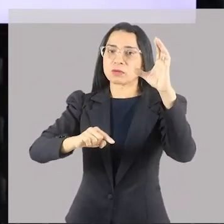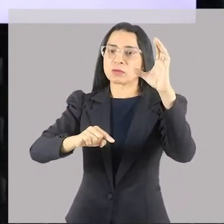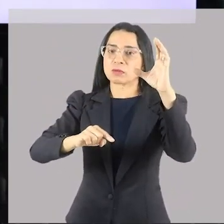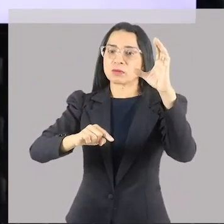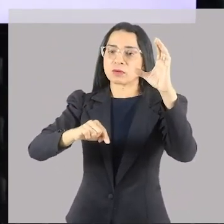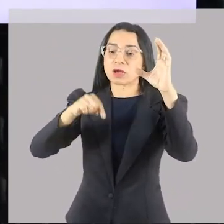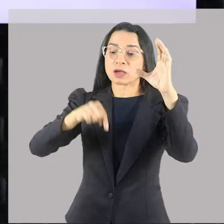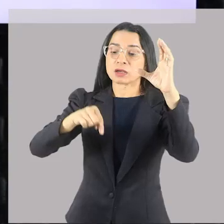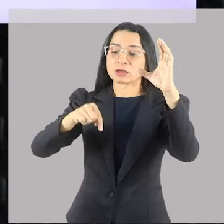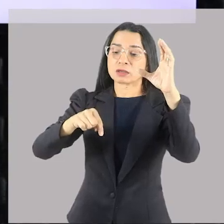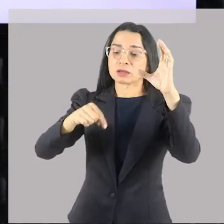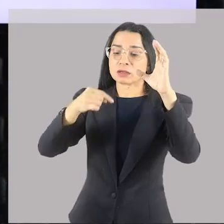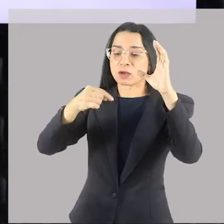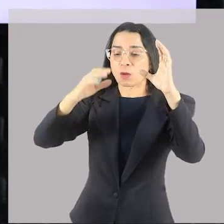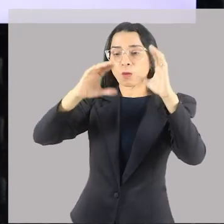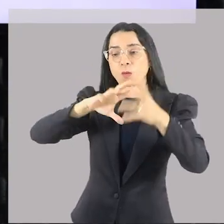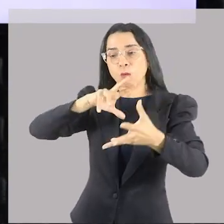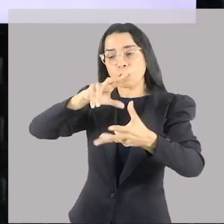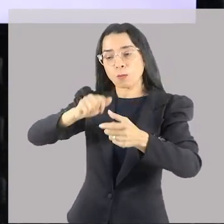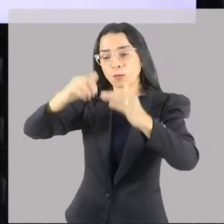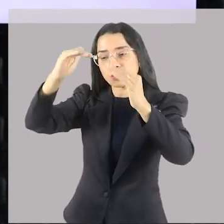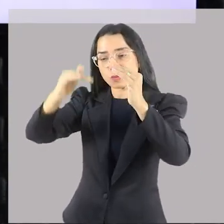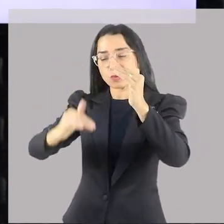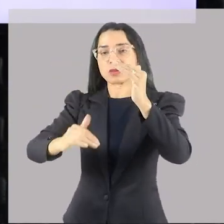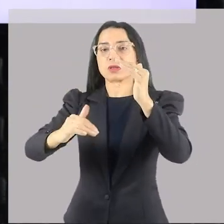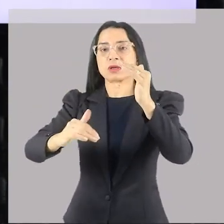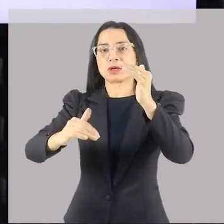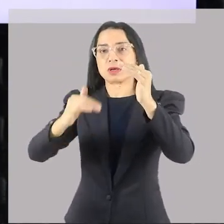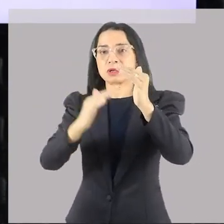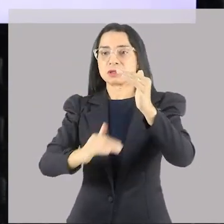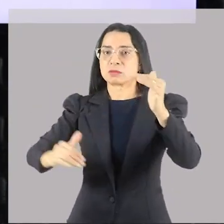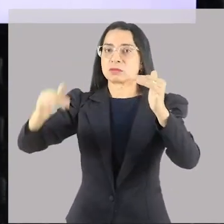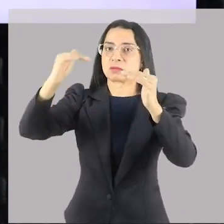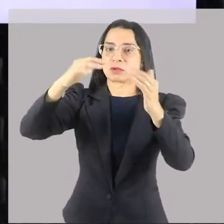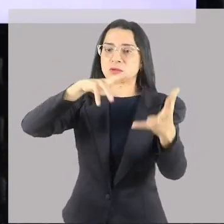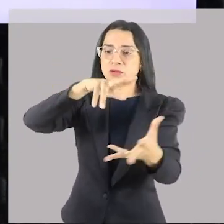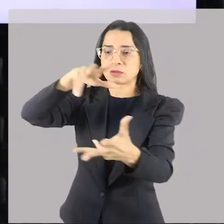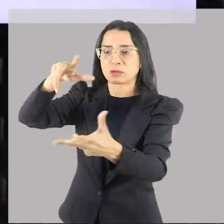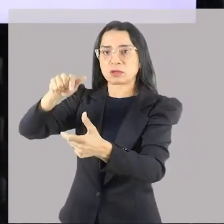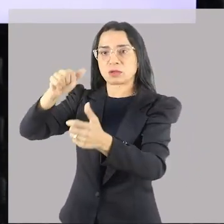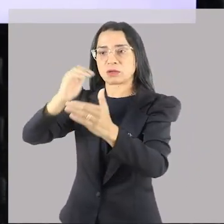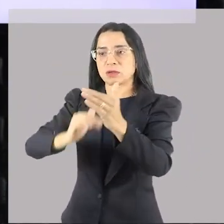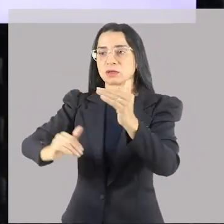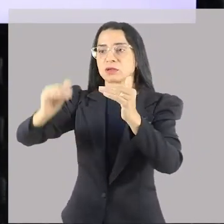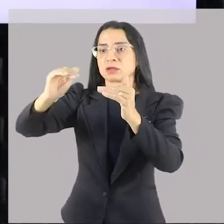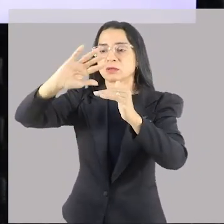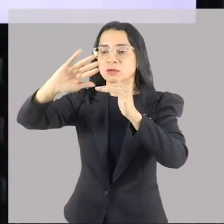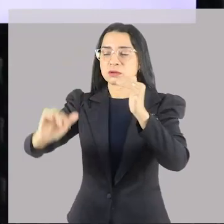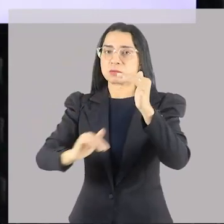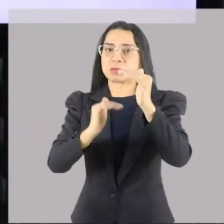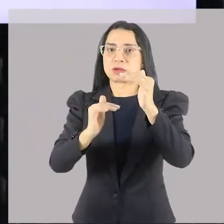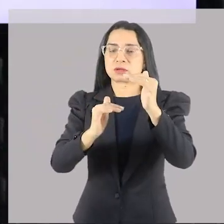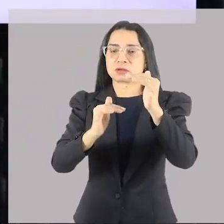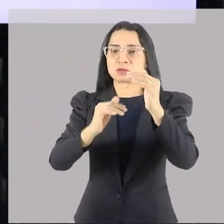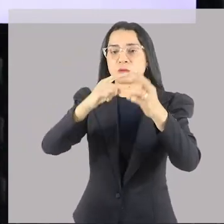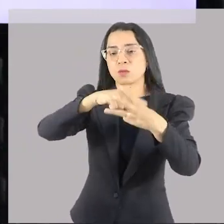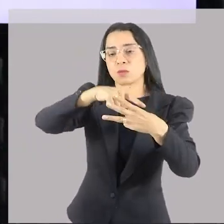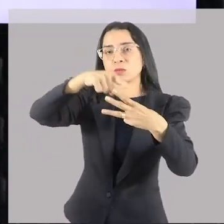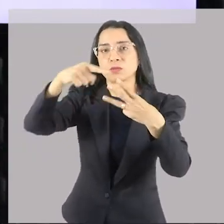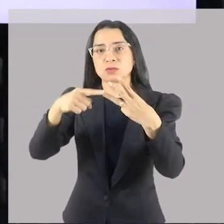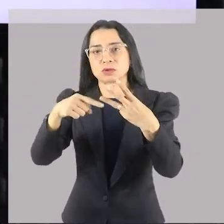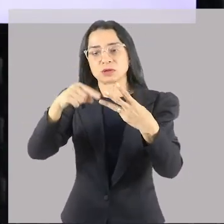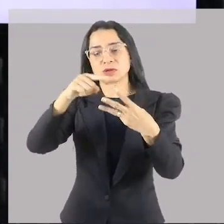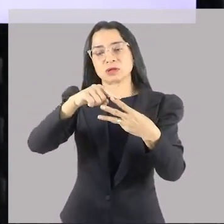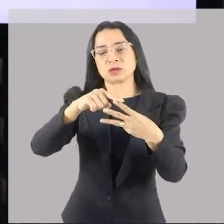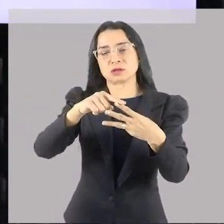inferior e o mar. O mundo inferior não é de baixo, é a terra em cima e de baixo também. Então, Zeus, Hades e Poseidon. Eles são os três que já